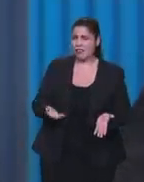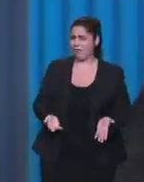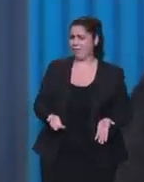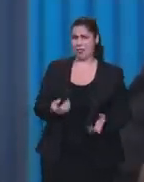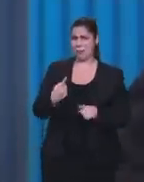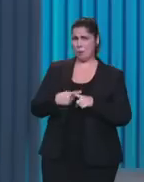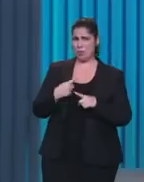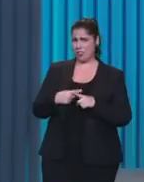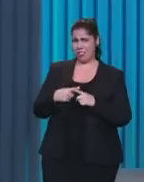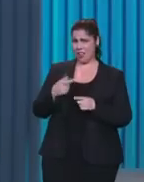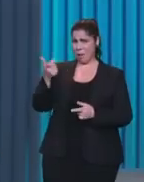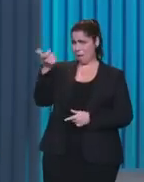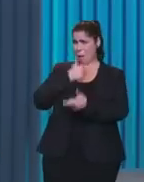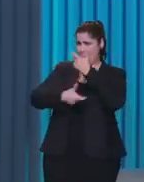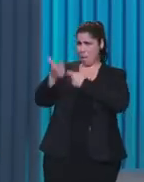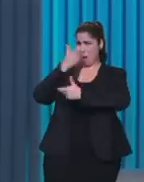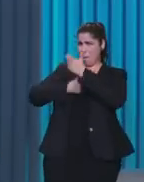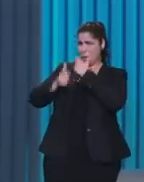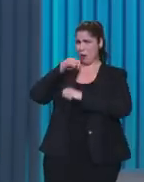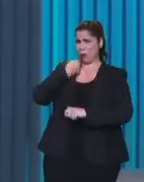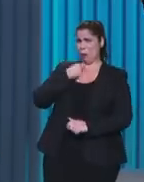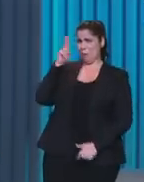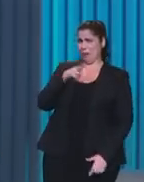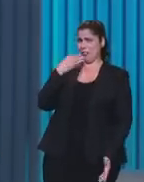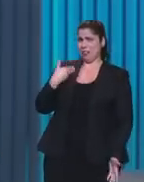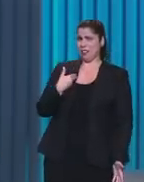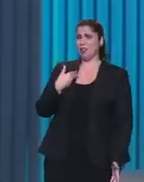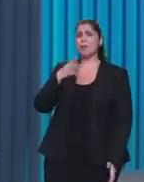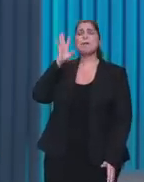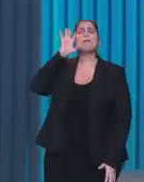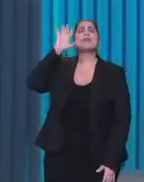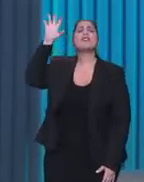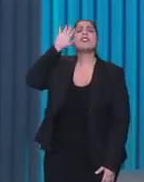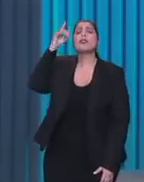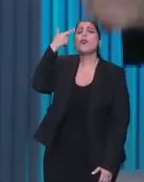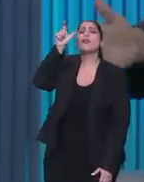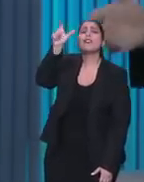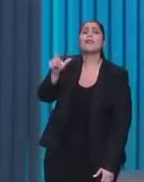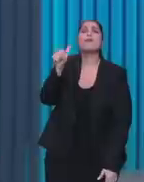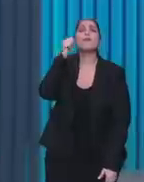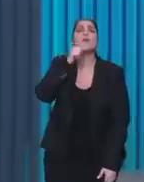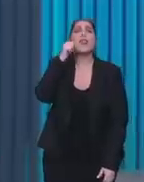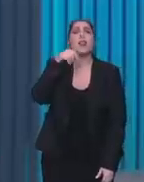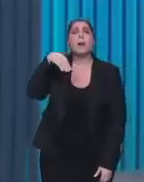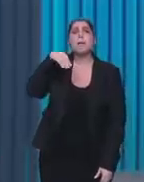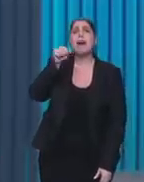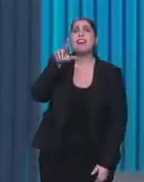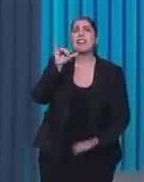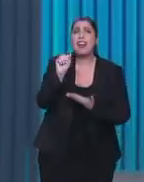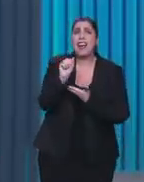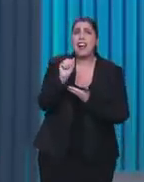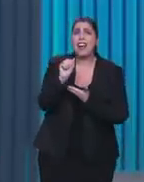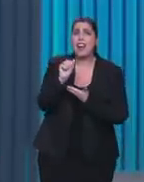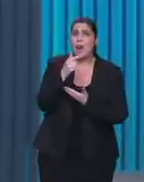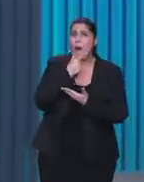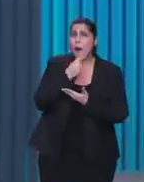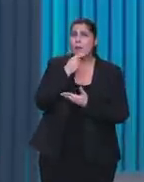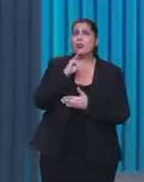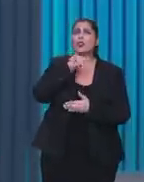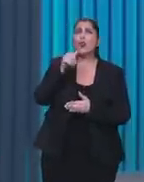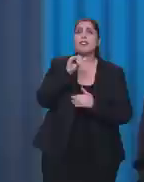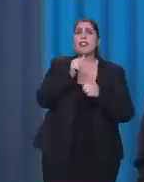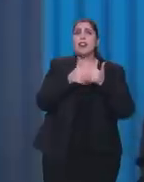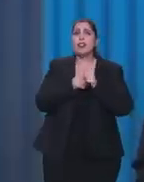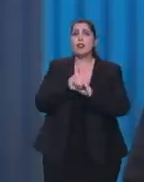fazer isso com um sacerdote, o que é que vocês não vão fazer com Dona Maria, Sr. José, a senhora que está em casa? Eu,